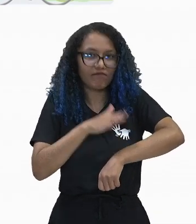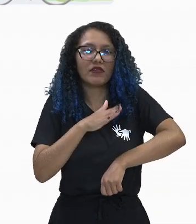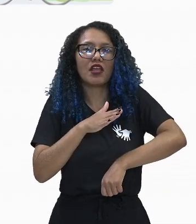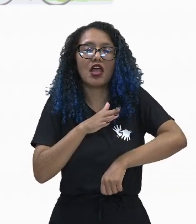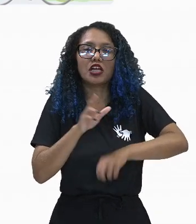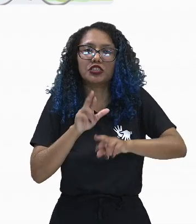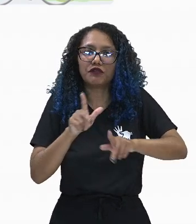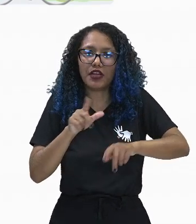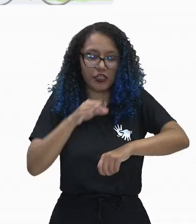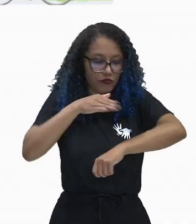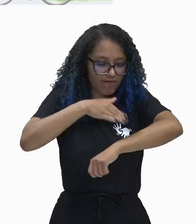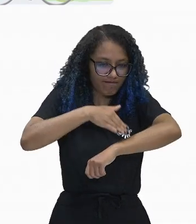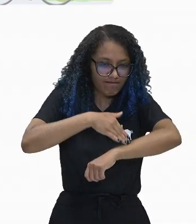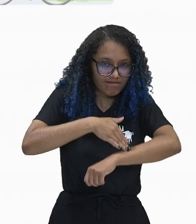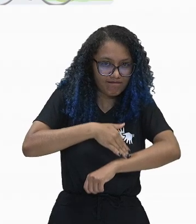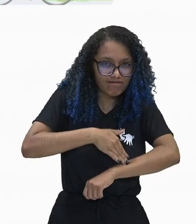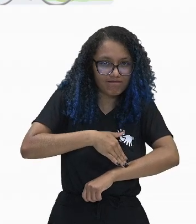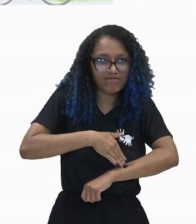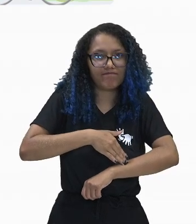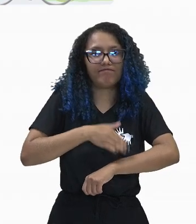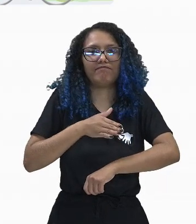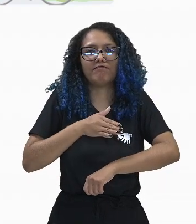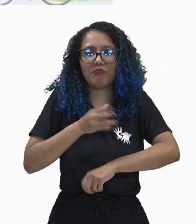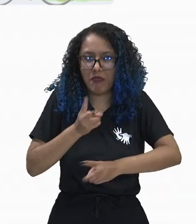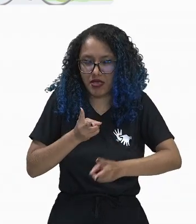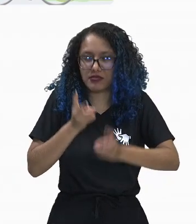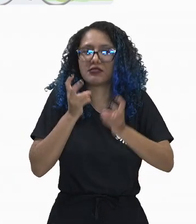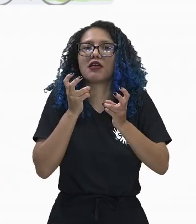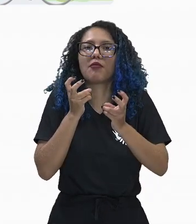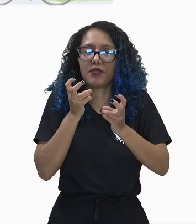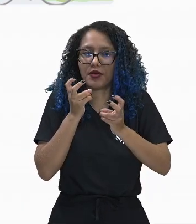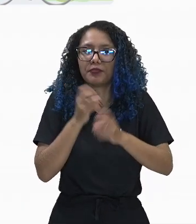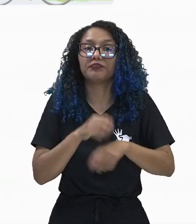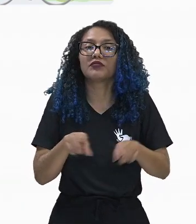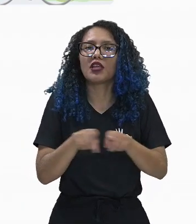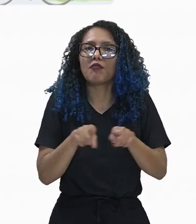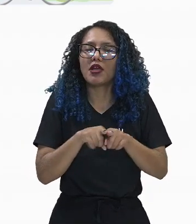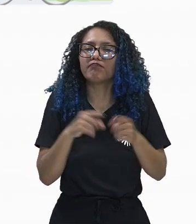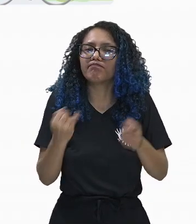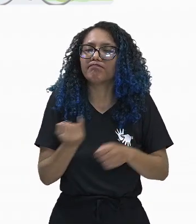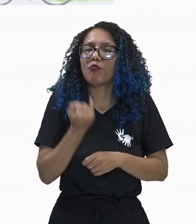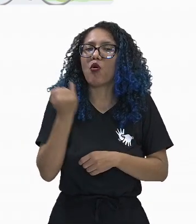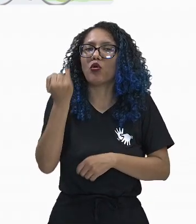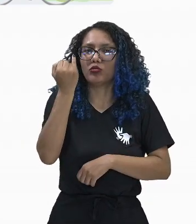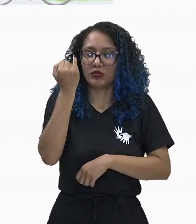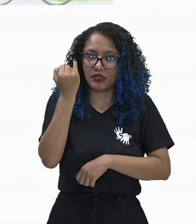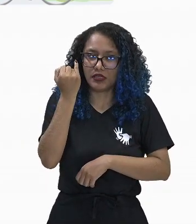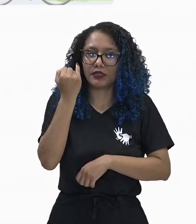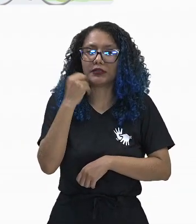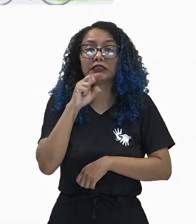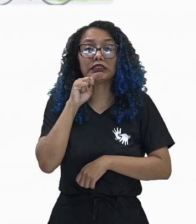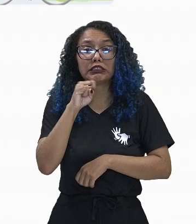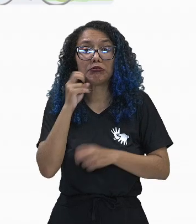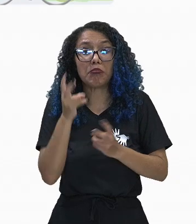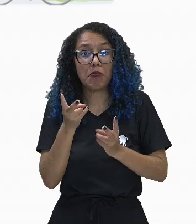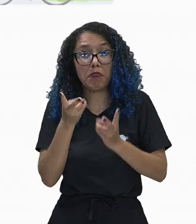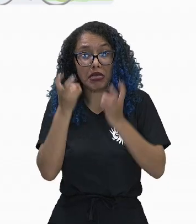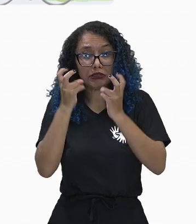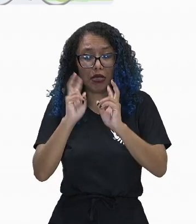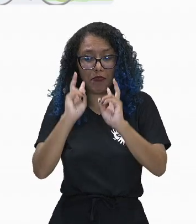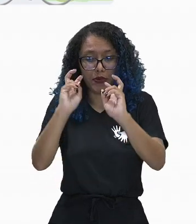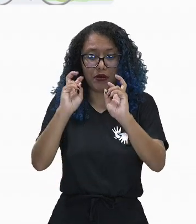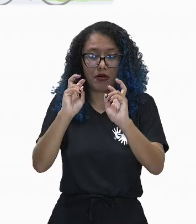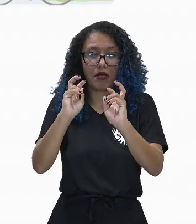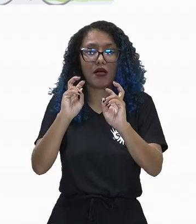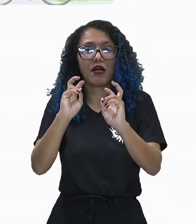ela vai afundar um pouquinho. E é importantíssimo nesse momento, quando a pessoa detecta que tem essa retenção de